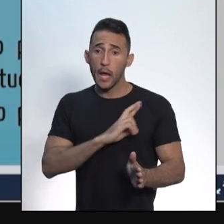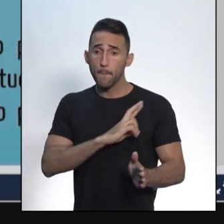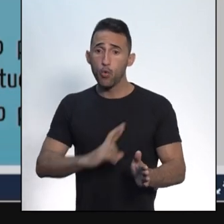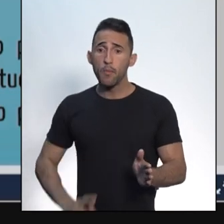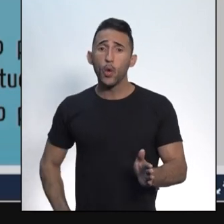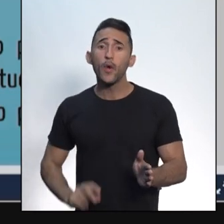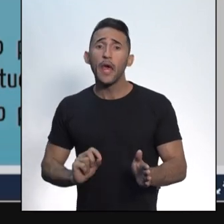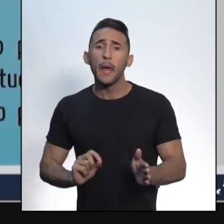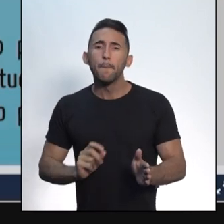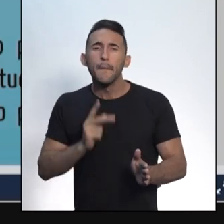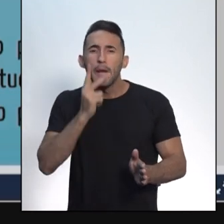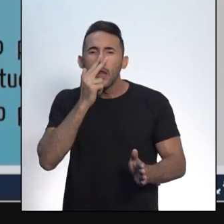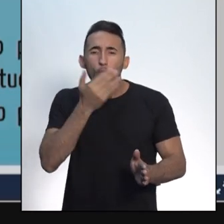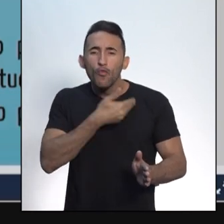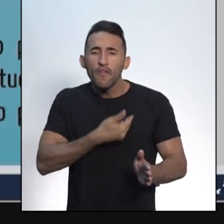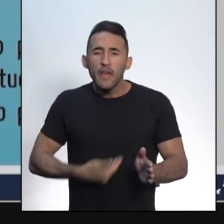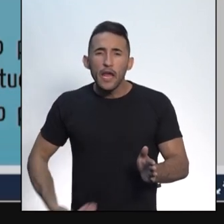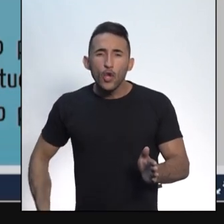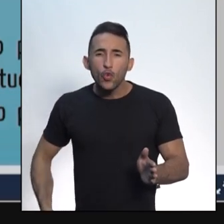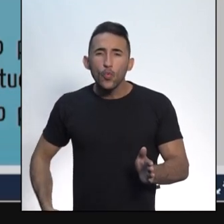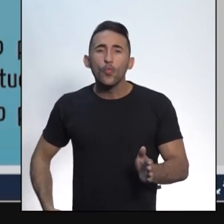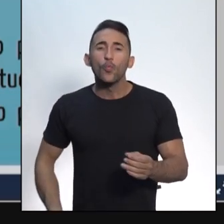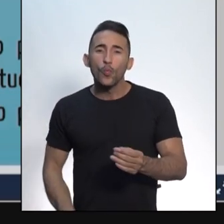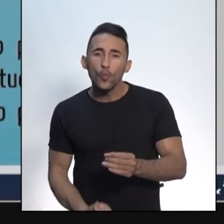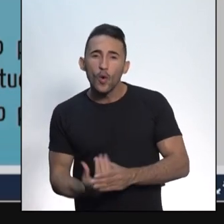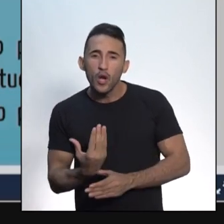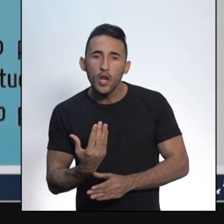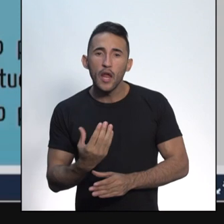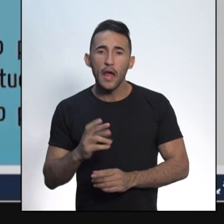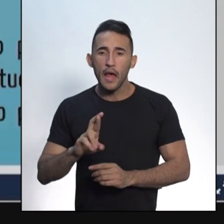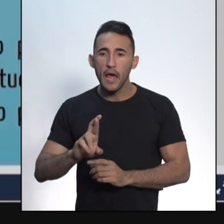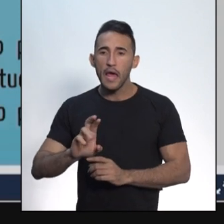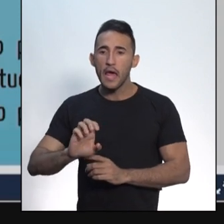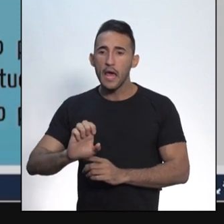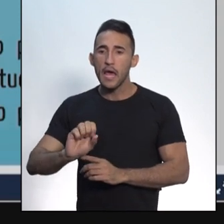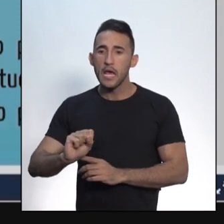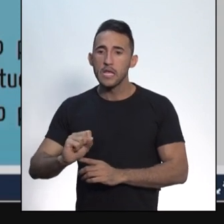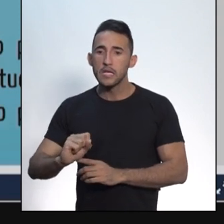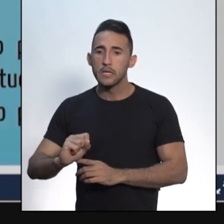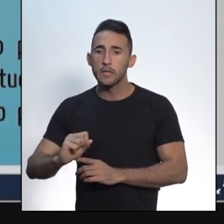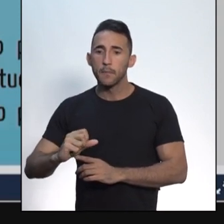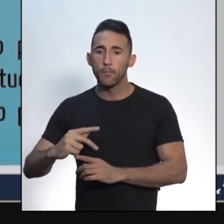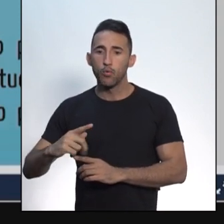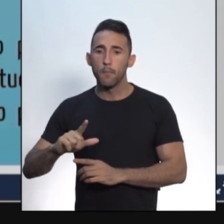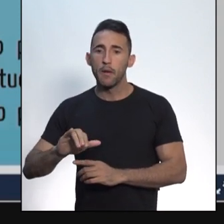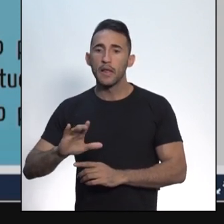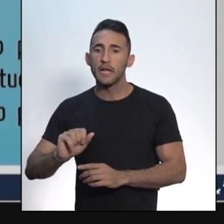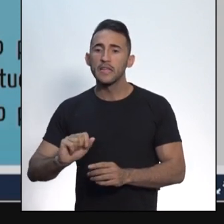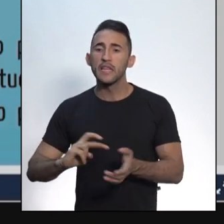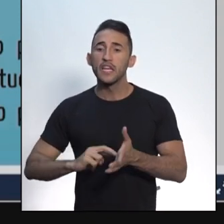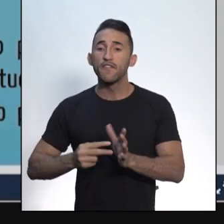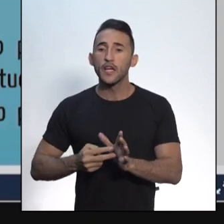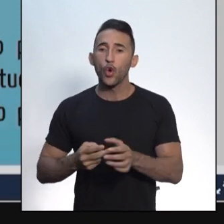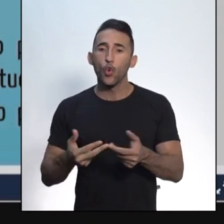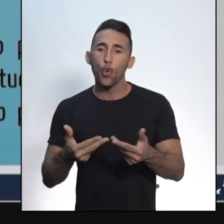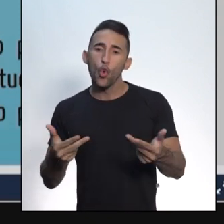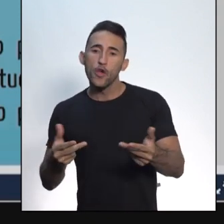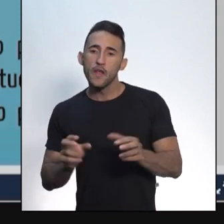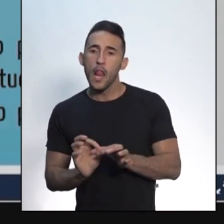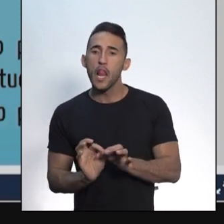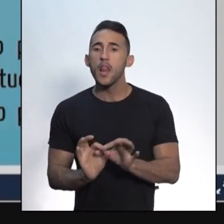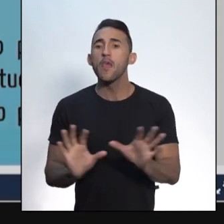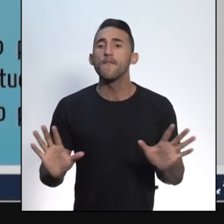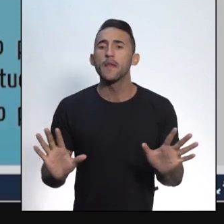forma de governo. Do latim, res publica, significa coisa pública. Ou seja, um